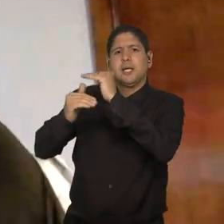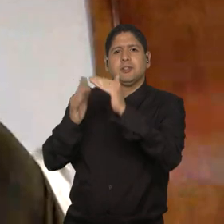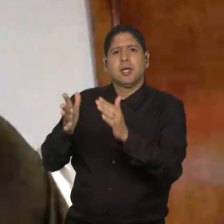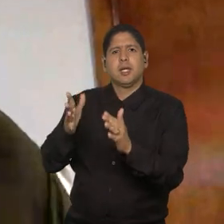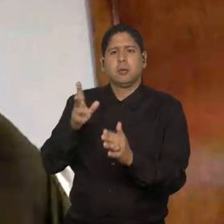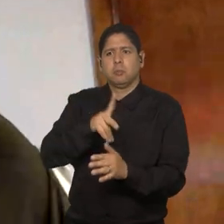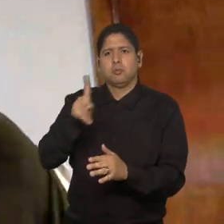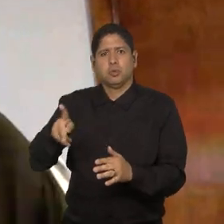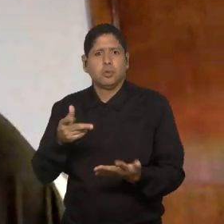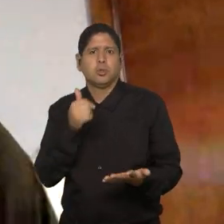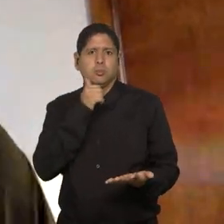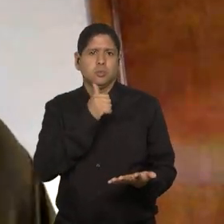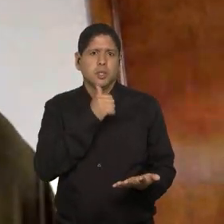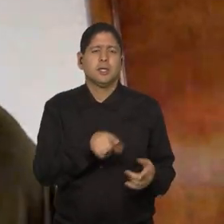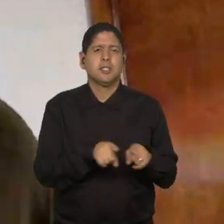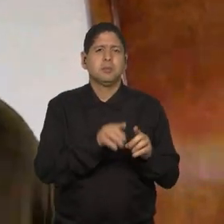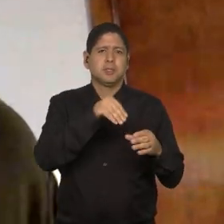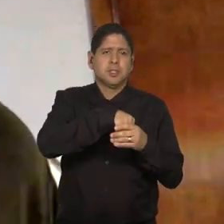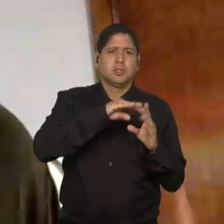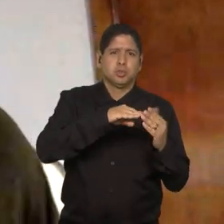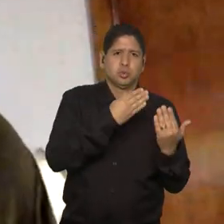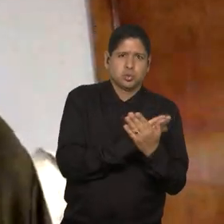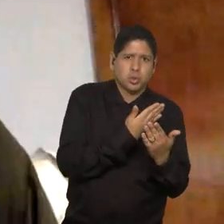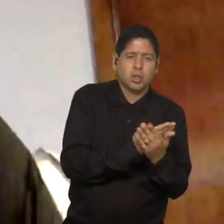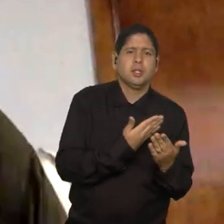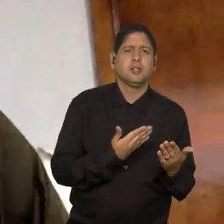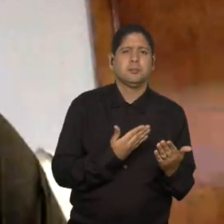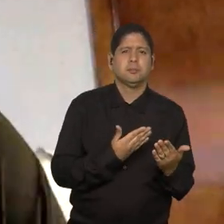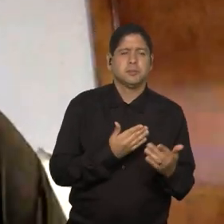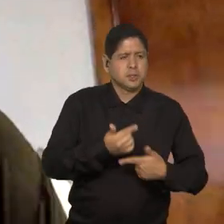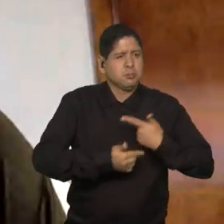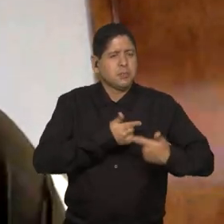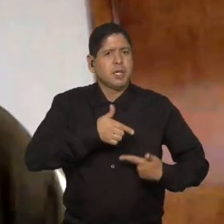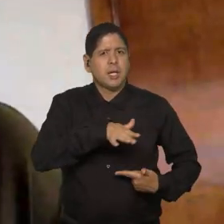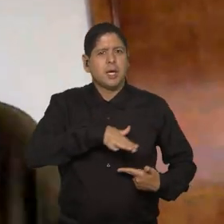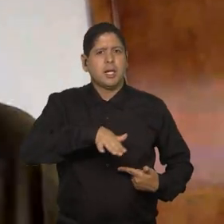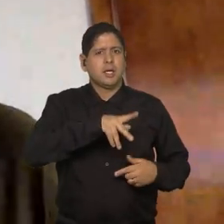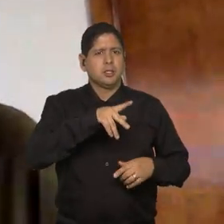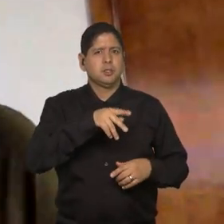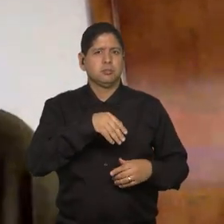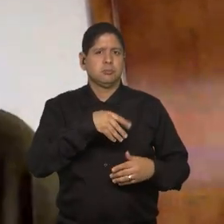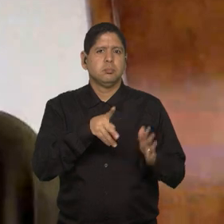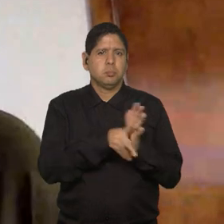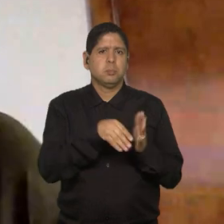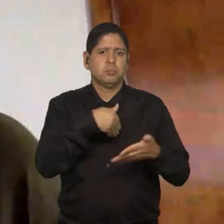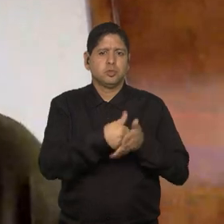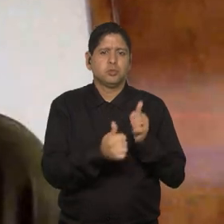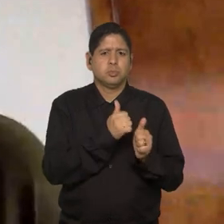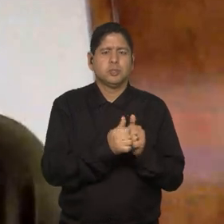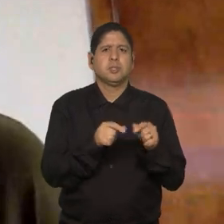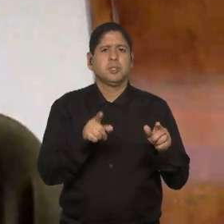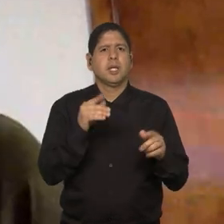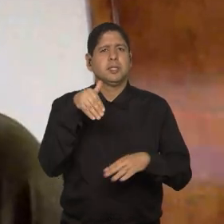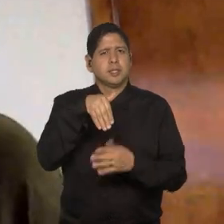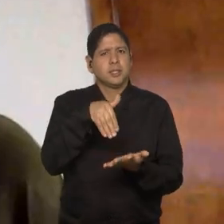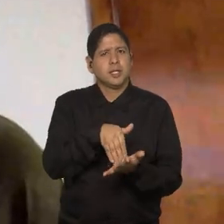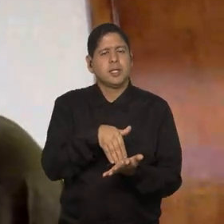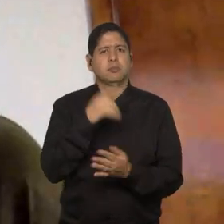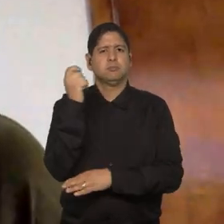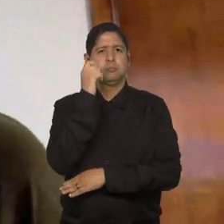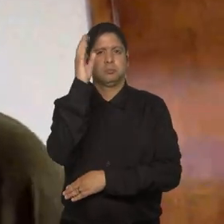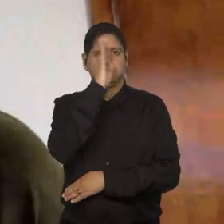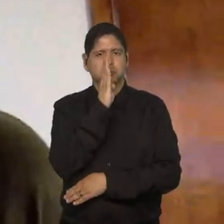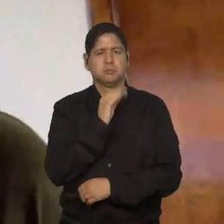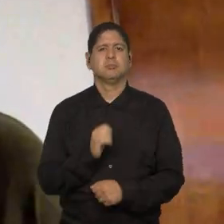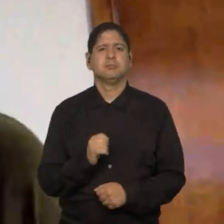professoras nas escolas, trabalhando com futebol, até na seleção brasileira. Então,